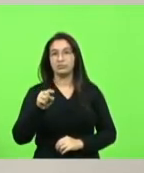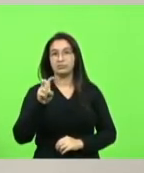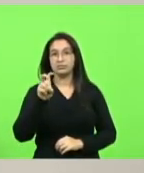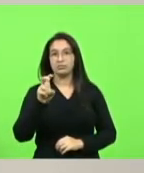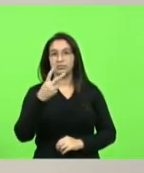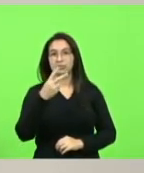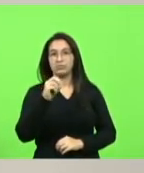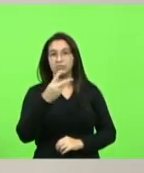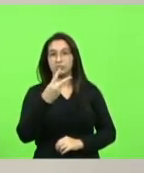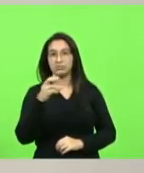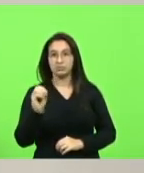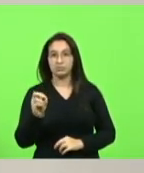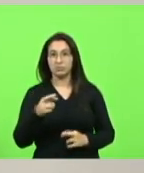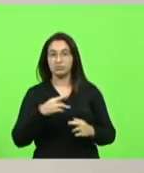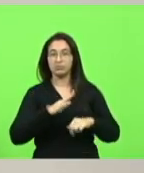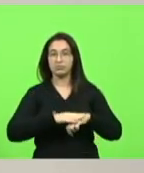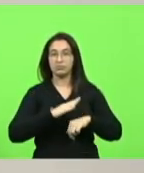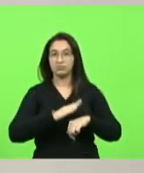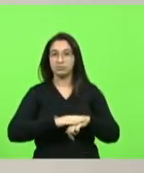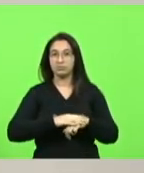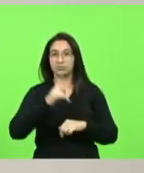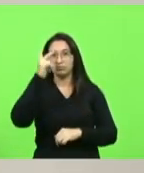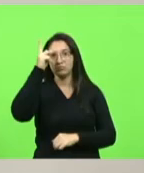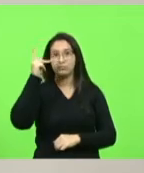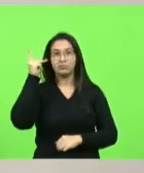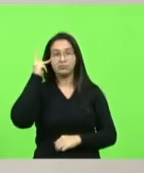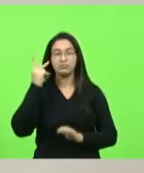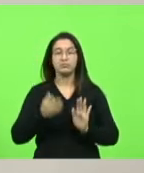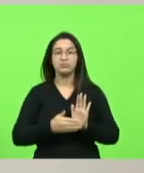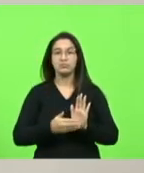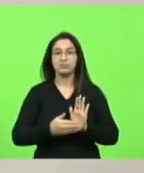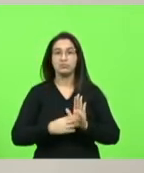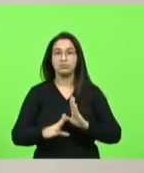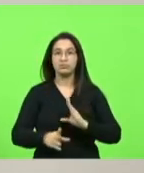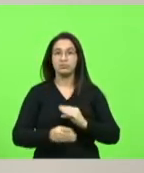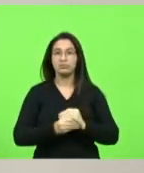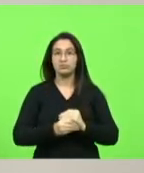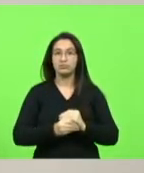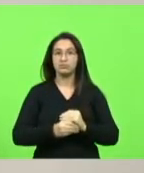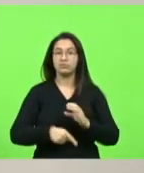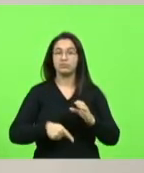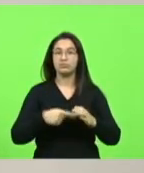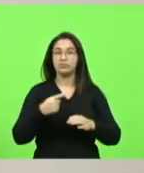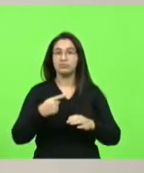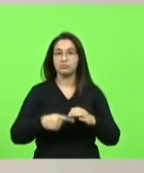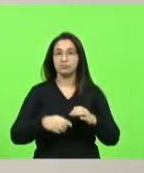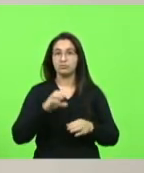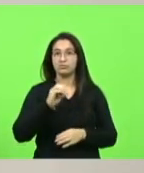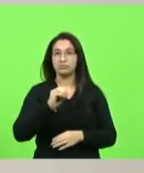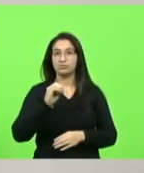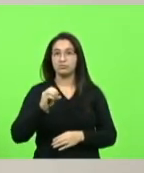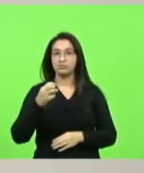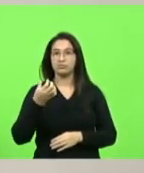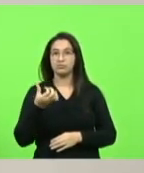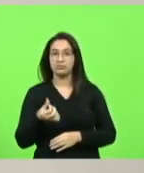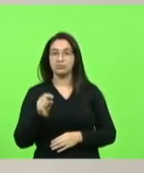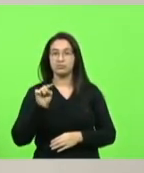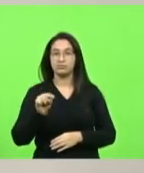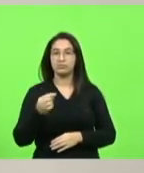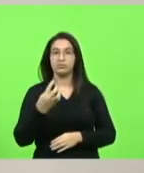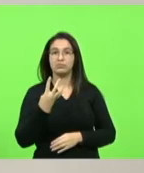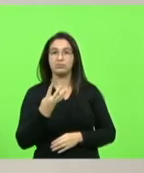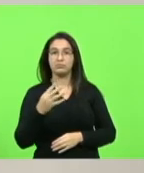deputada paulinha proposta de emenda e a constituição da pec 006.4 2020